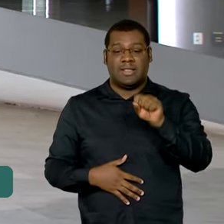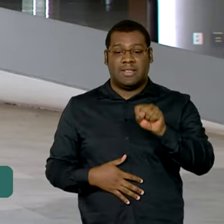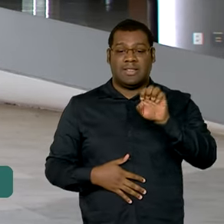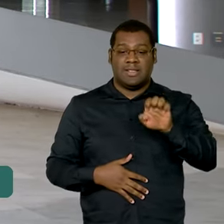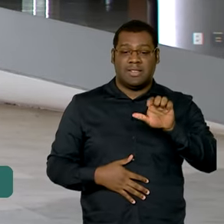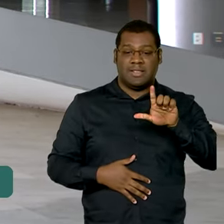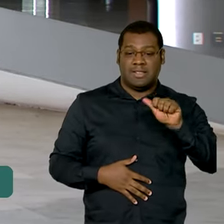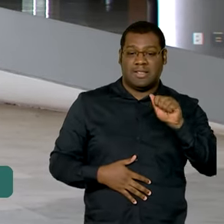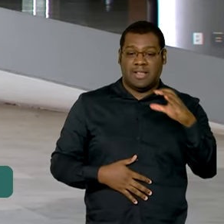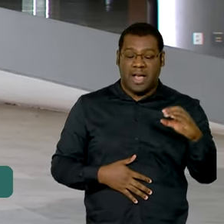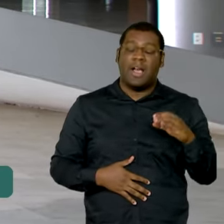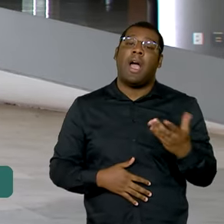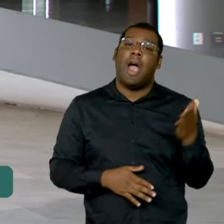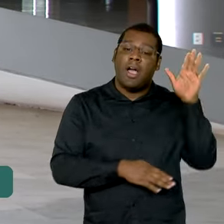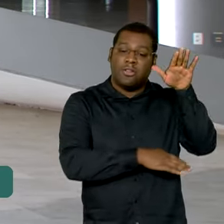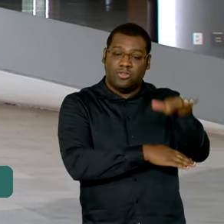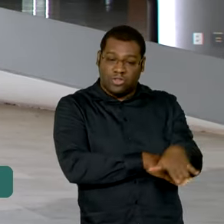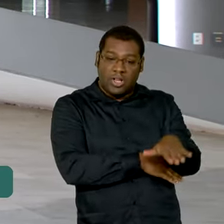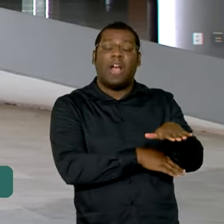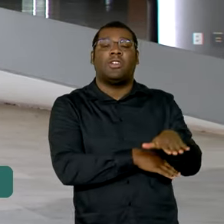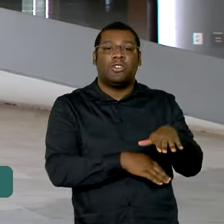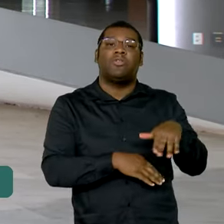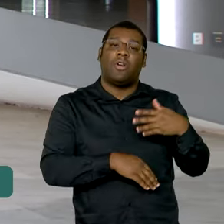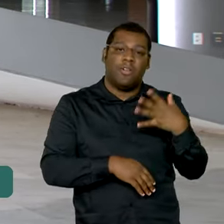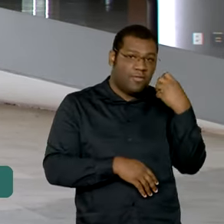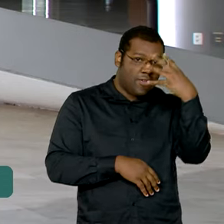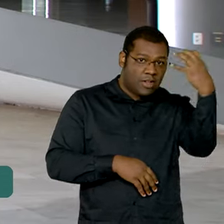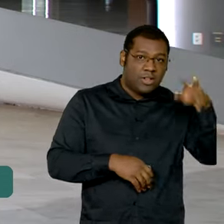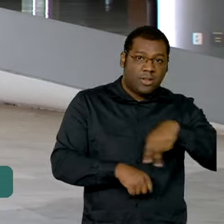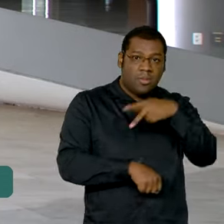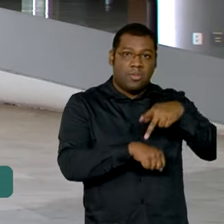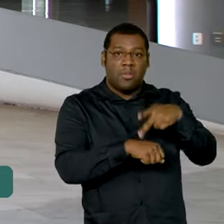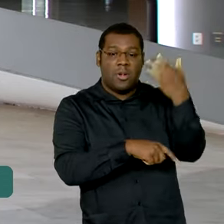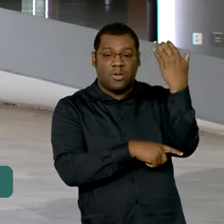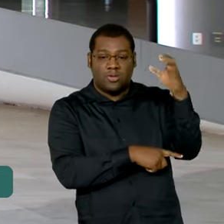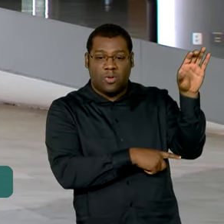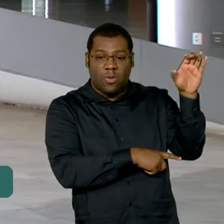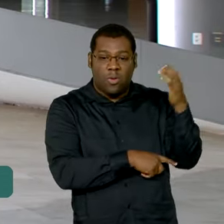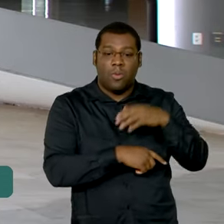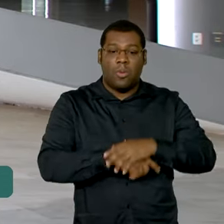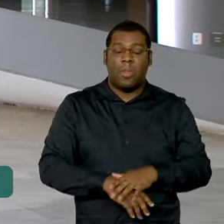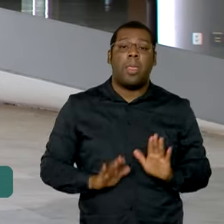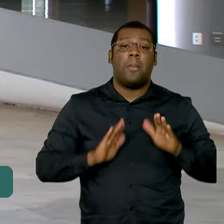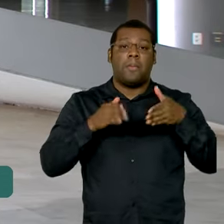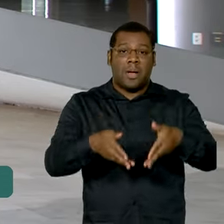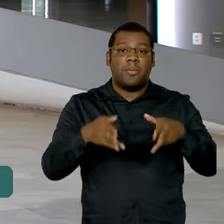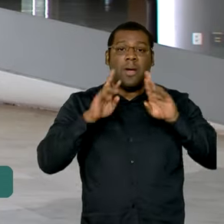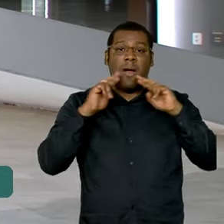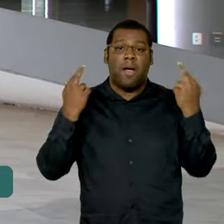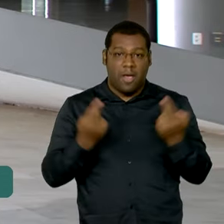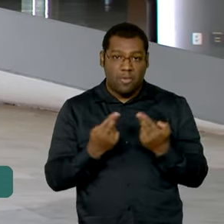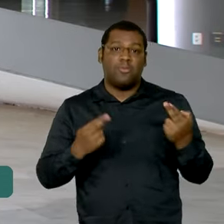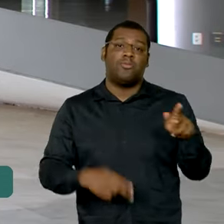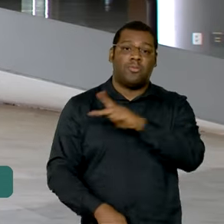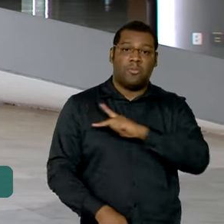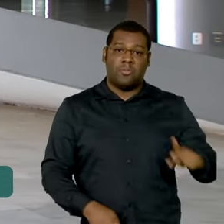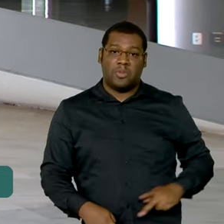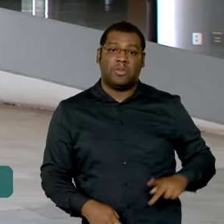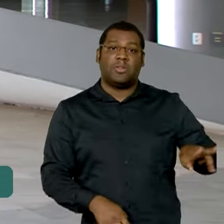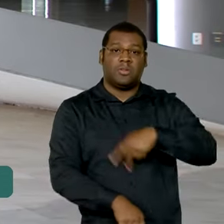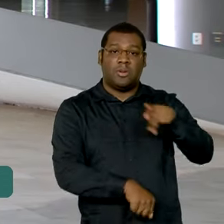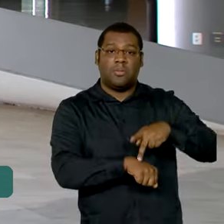CELAC. E, no fim da tarde, ele segue para Bogotá, capital da Colômbia. Lá, ele vai participar de uma reunião bilateral com o presidente